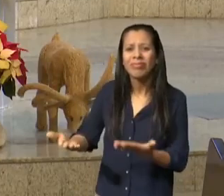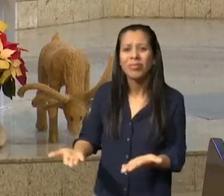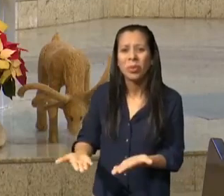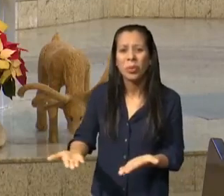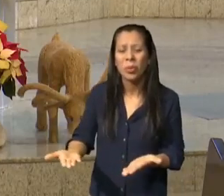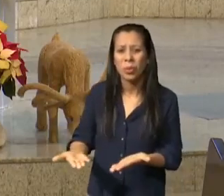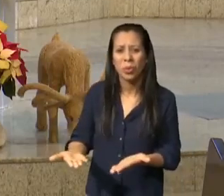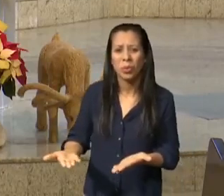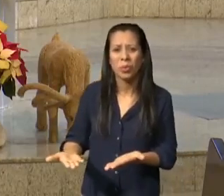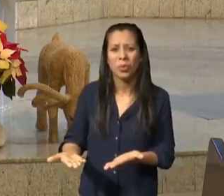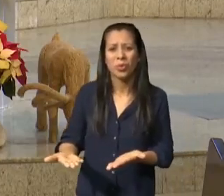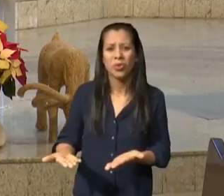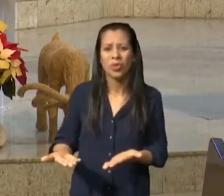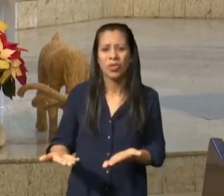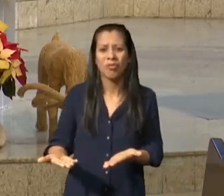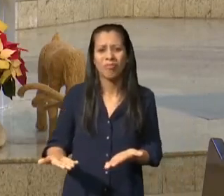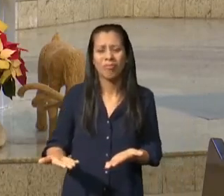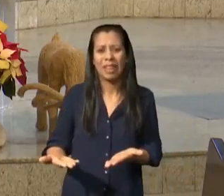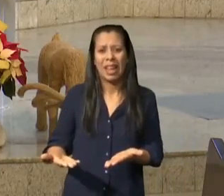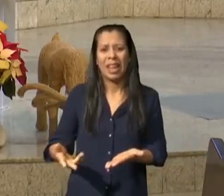mas Paulo não para por aqui